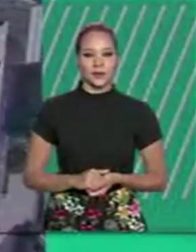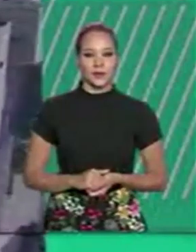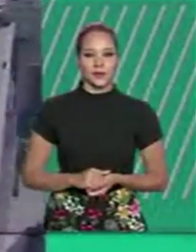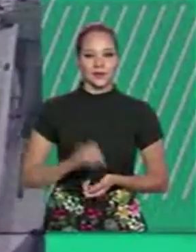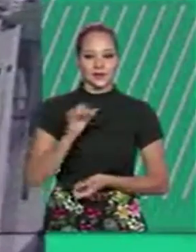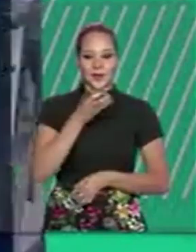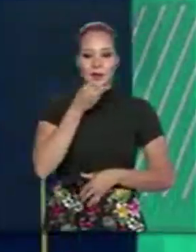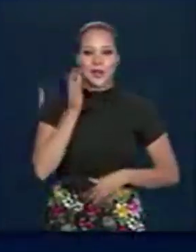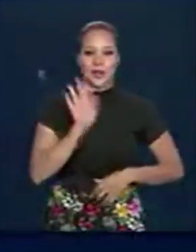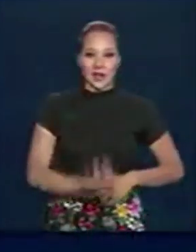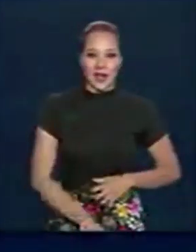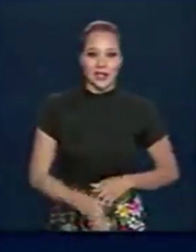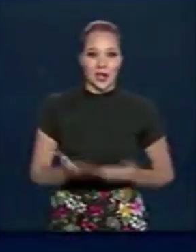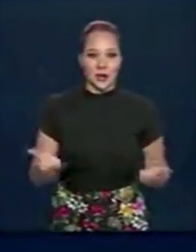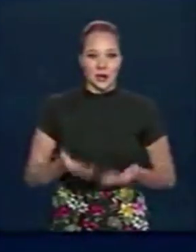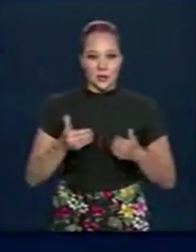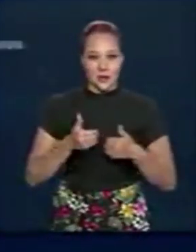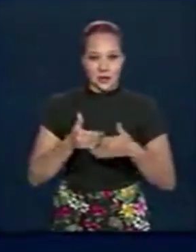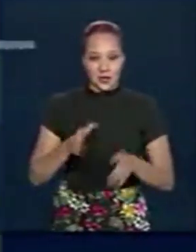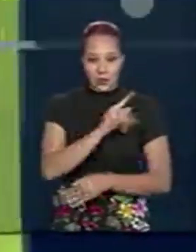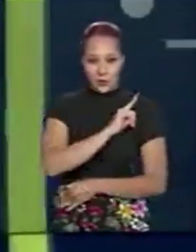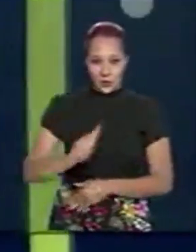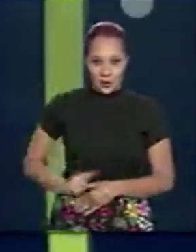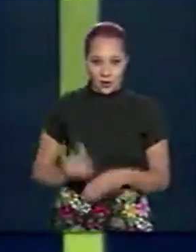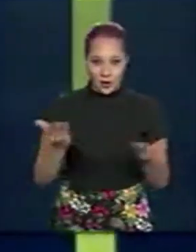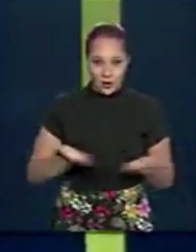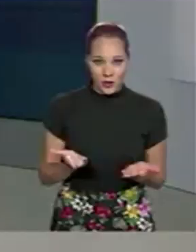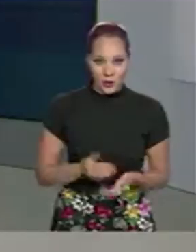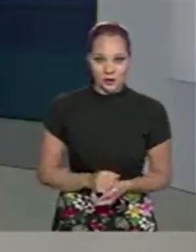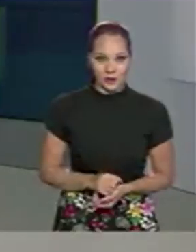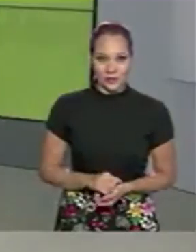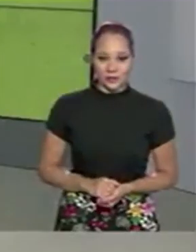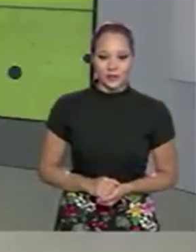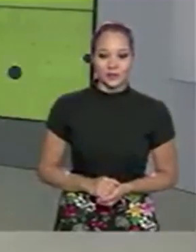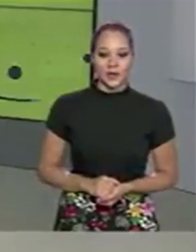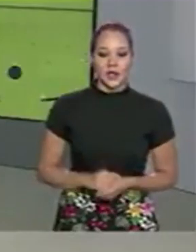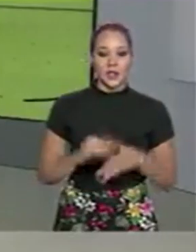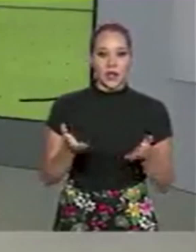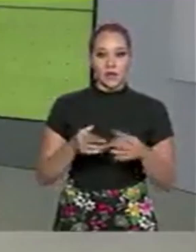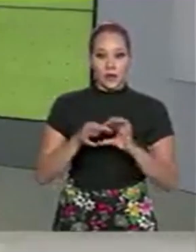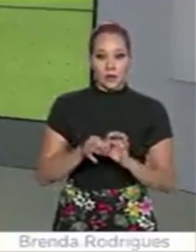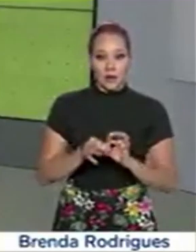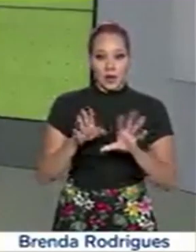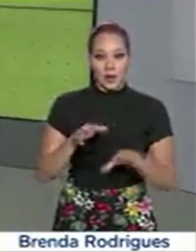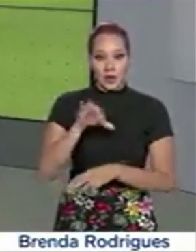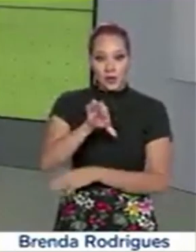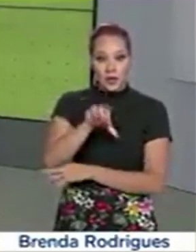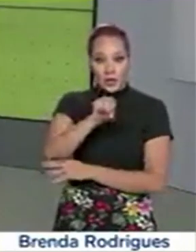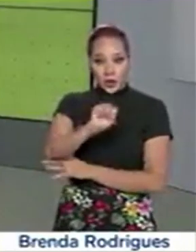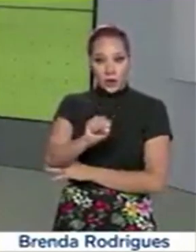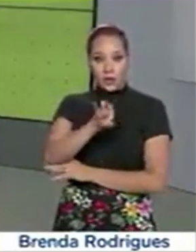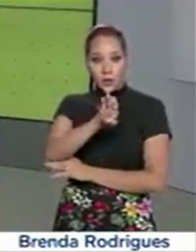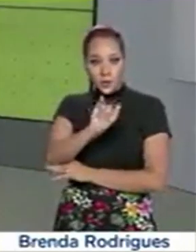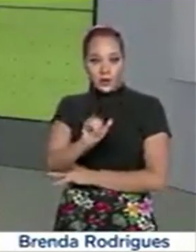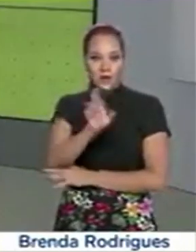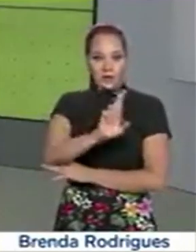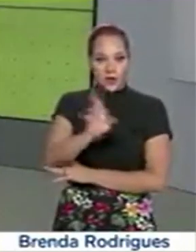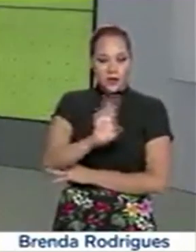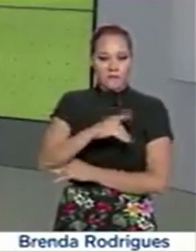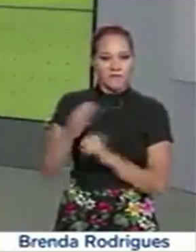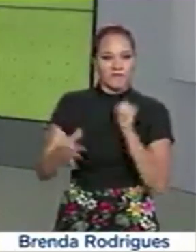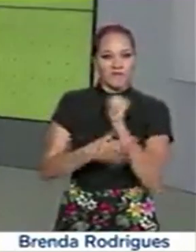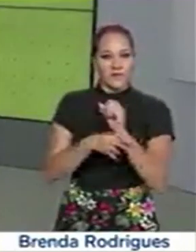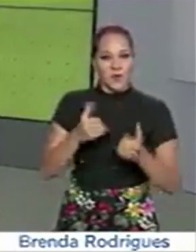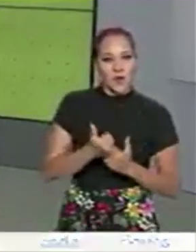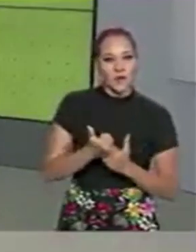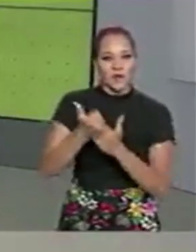Olá, boa tarde. No ar mais uma edição do Governo Agora. Foram liberados 98 bilhões de reais para garantir o